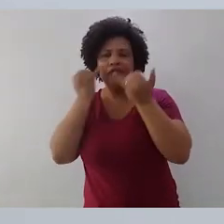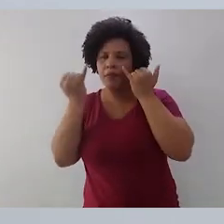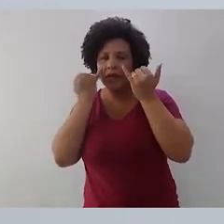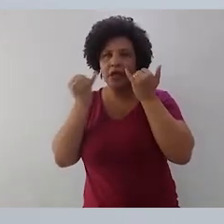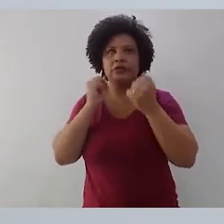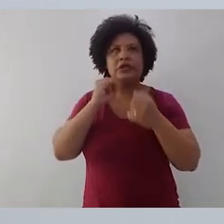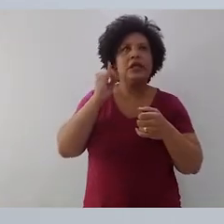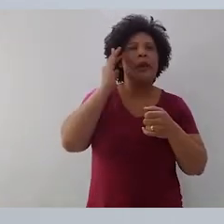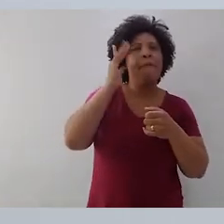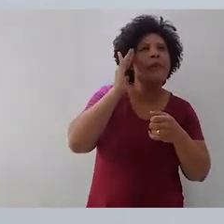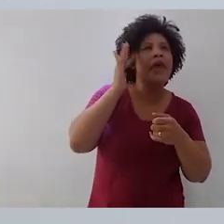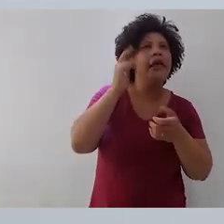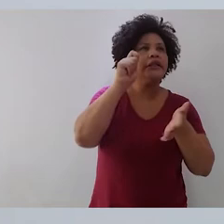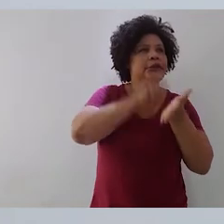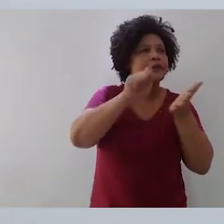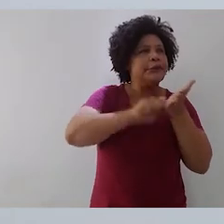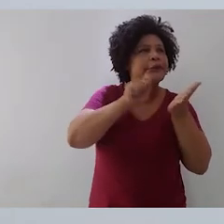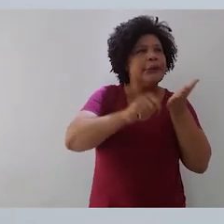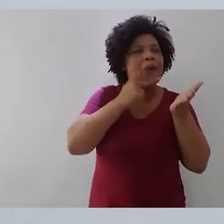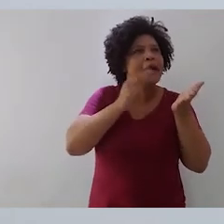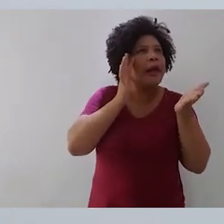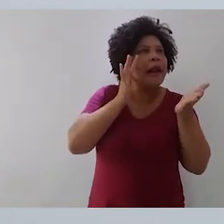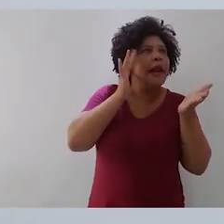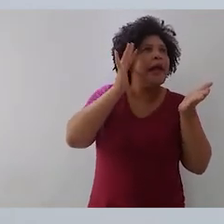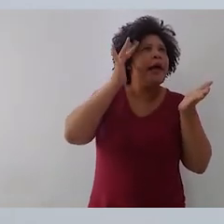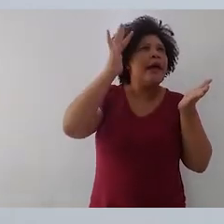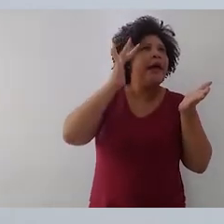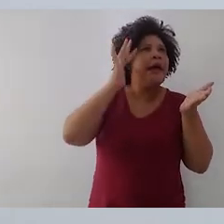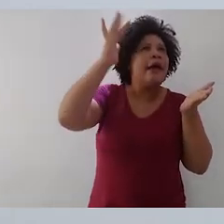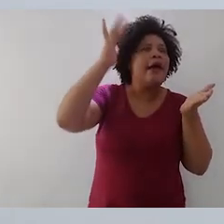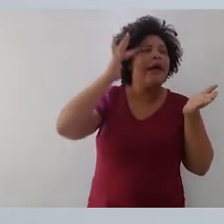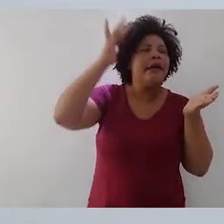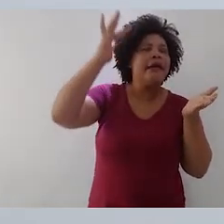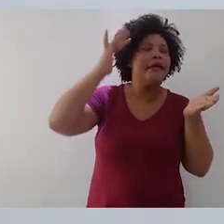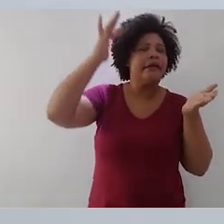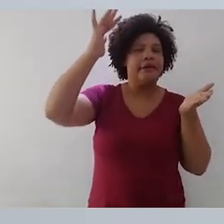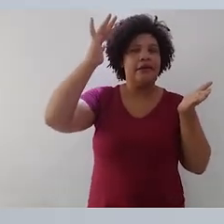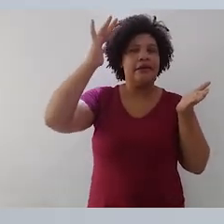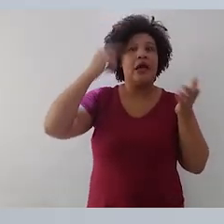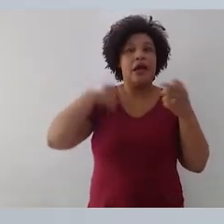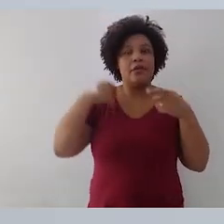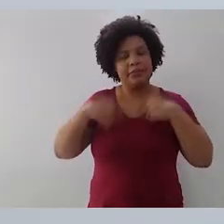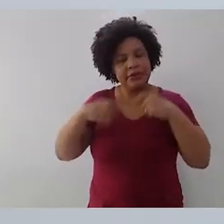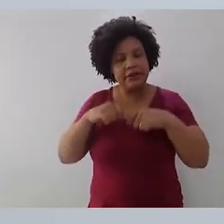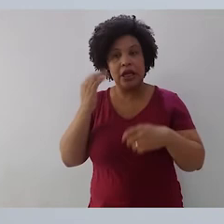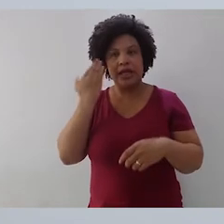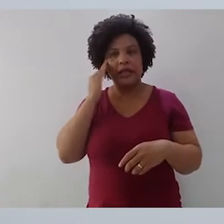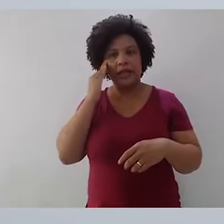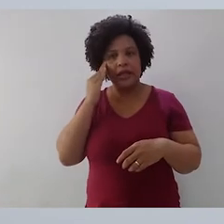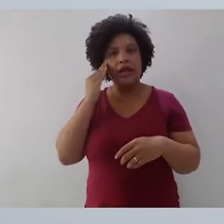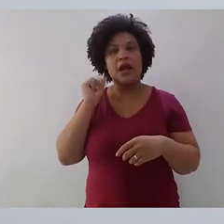papel, eu sou aquele camarada cheio de planos, mas que nunca vai produzir obra nenhuma. então eu preciso de entender que esse